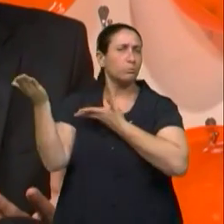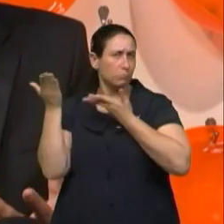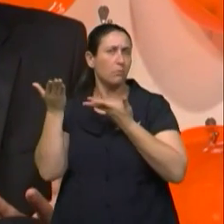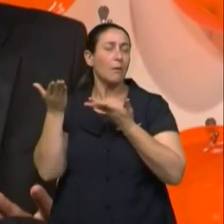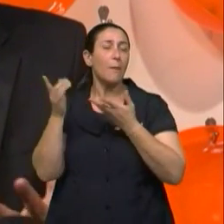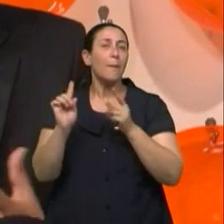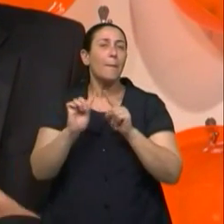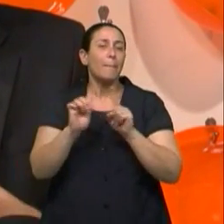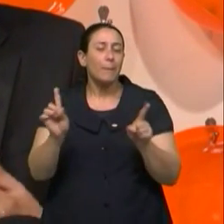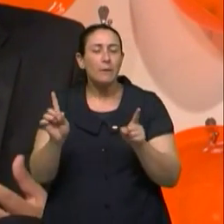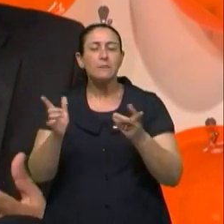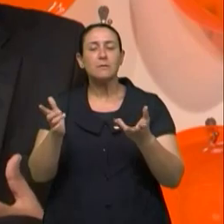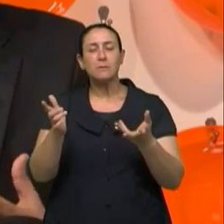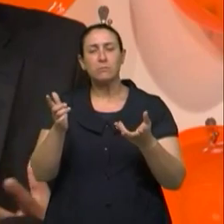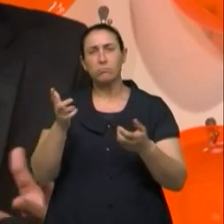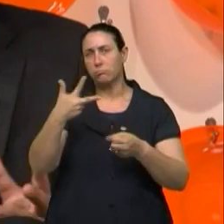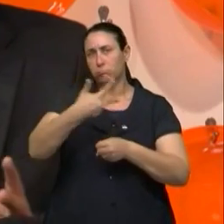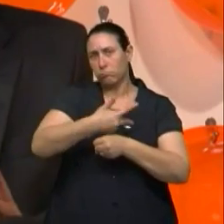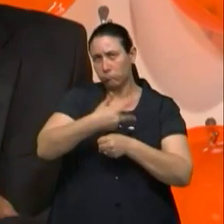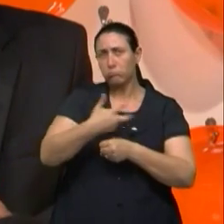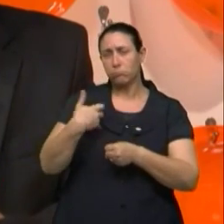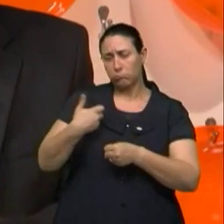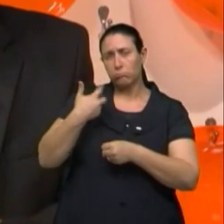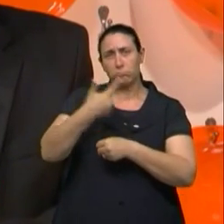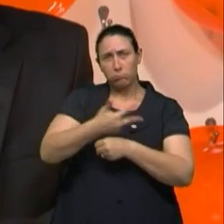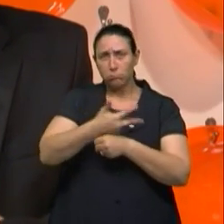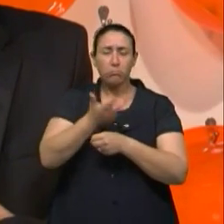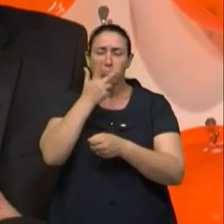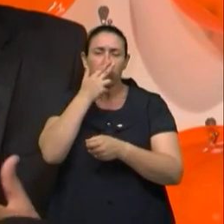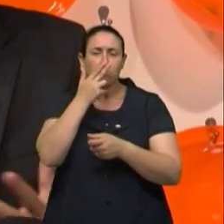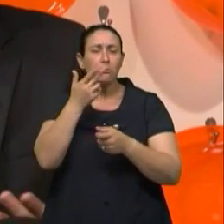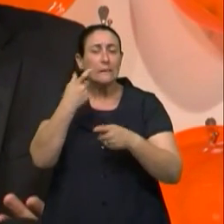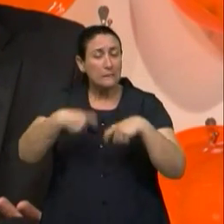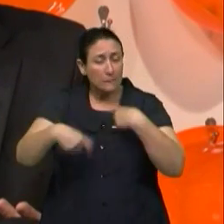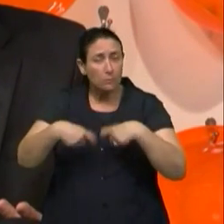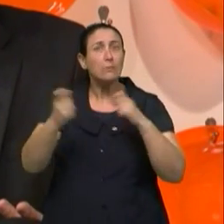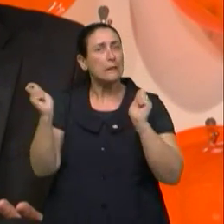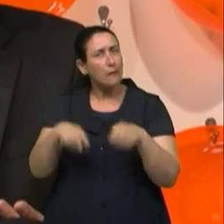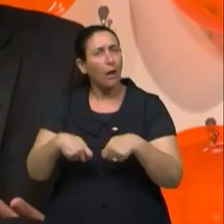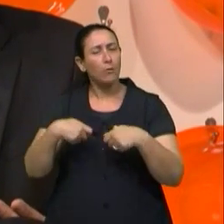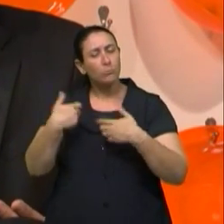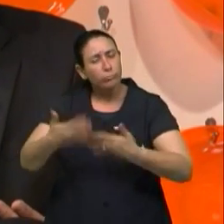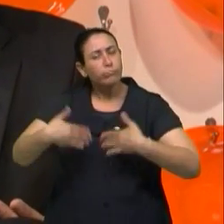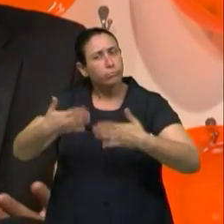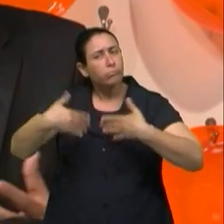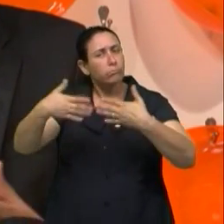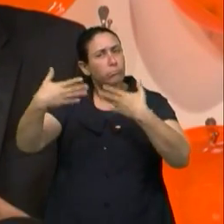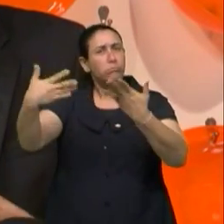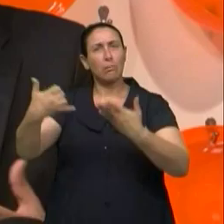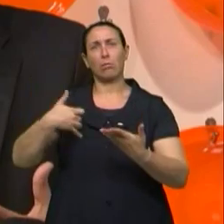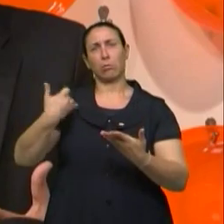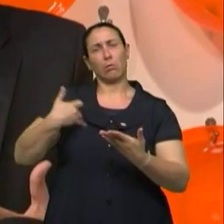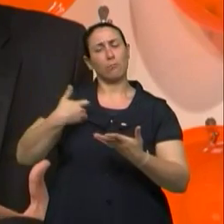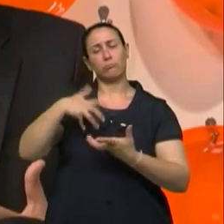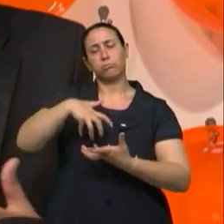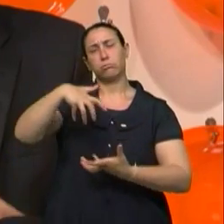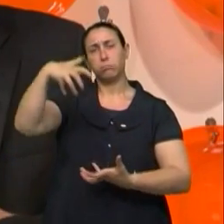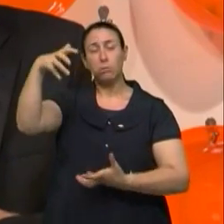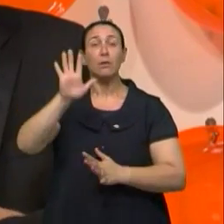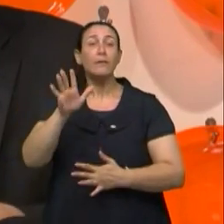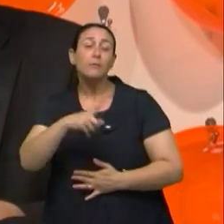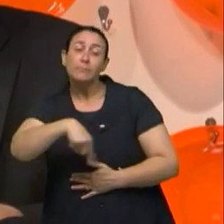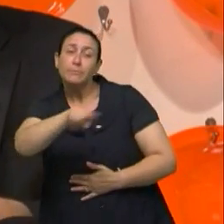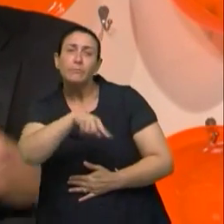mais idade, né, ela vai até a idade que a pessoa literalmente quiser ter relação. E as mulheres,